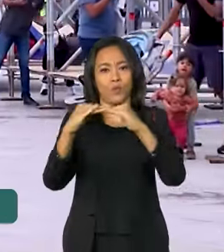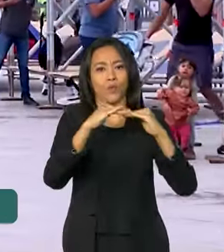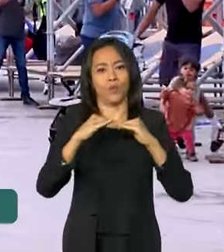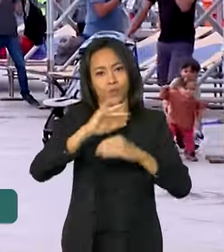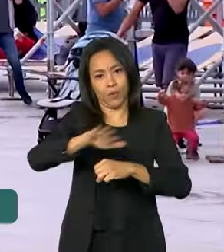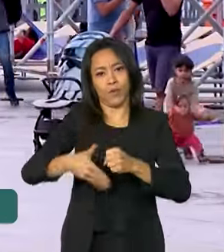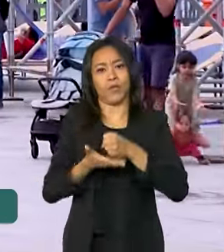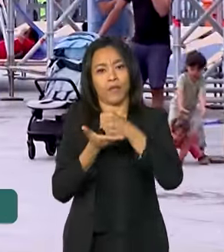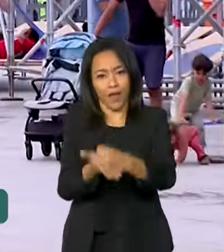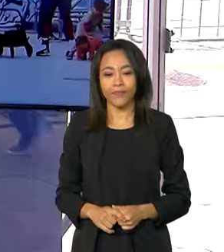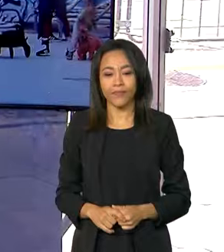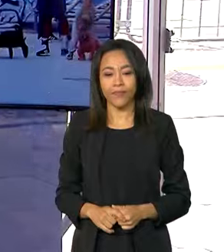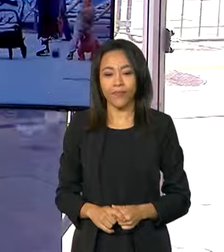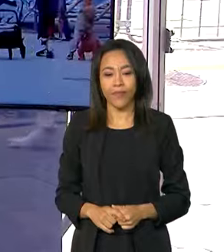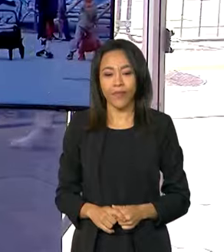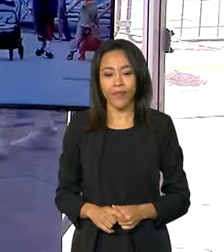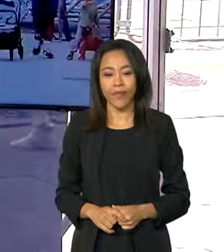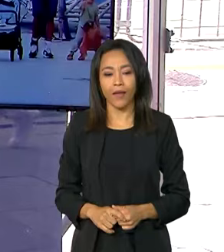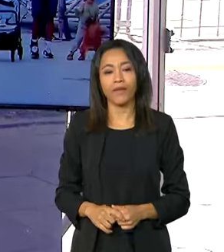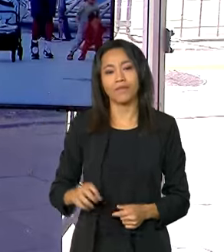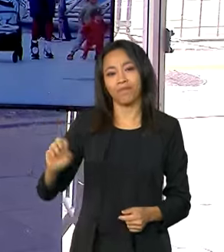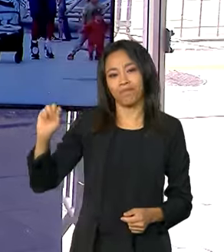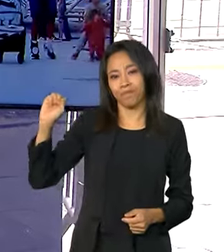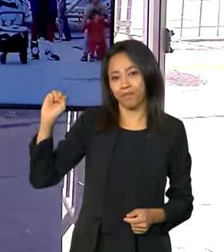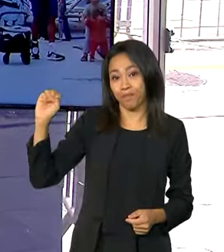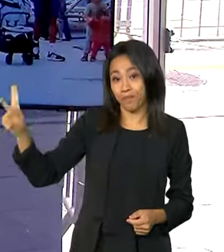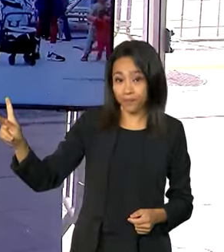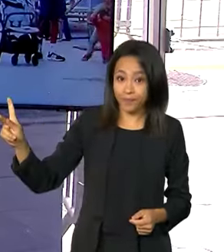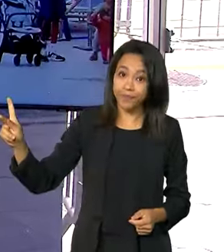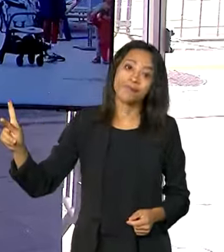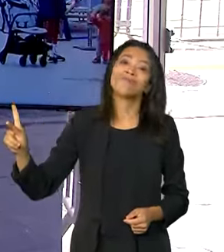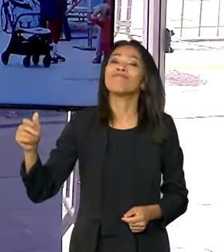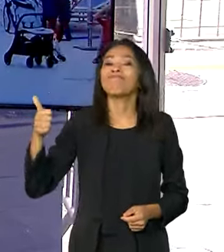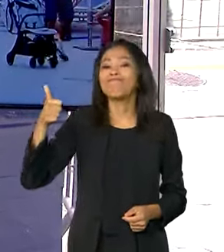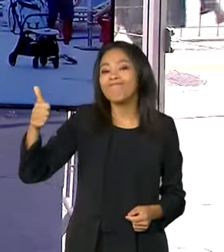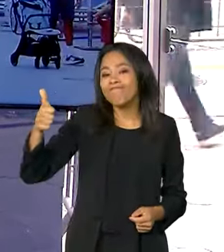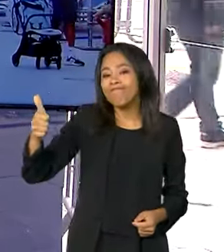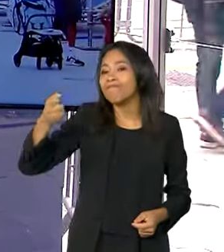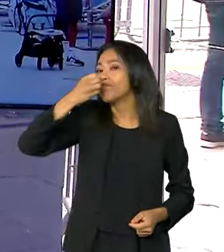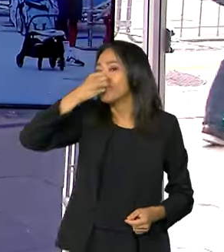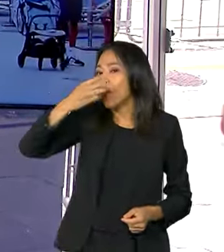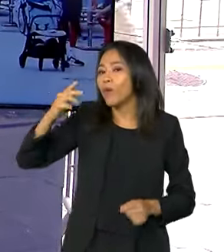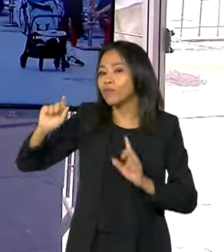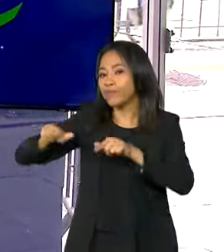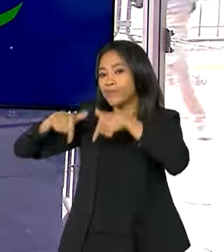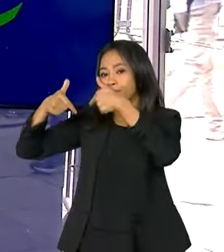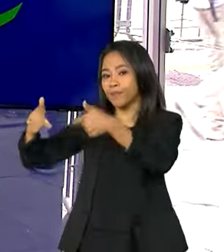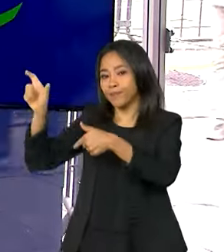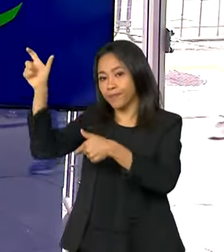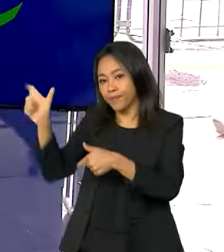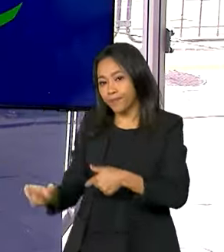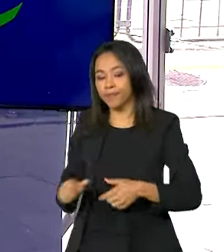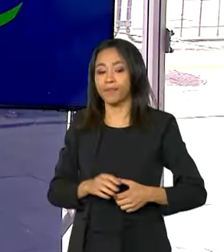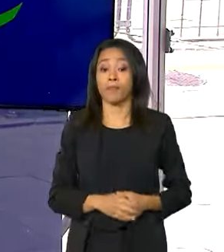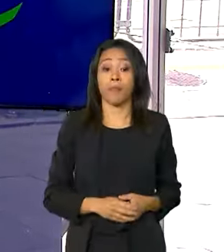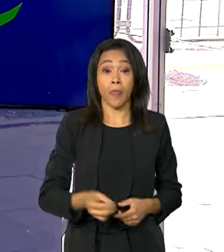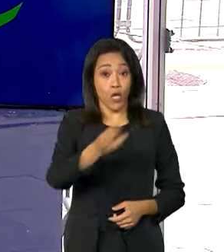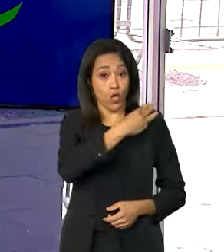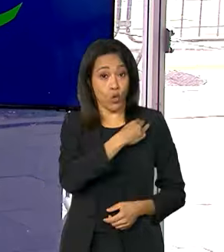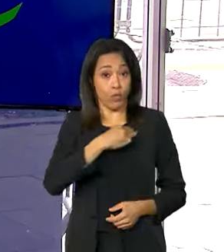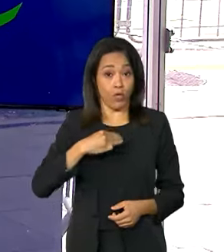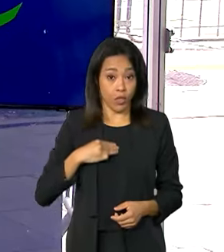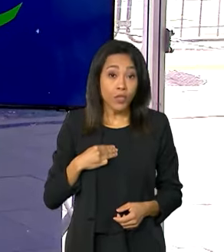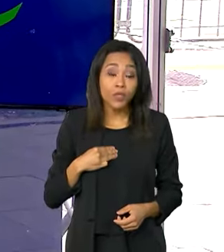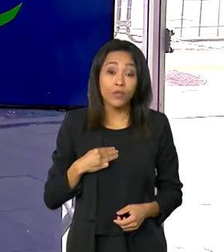Eu volto com vocês aí no estúdio. Joia, Luana, um ótimo dia para você, um bom trabalho. E o ministro do Desenvolvimento